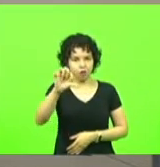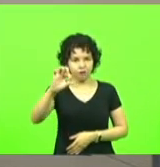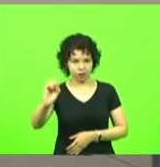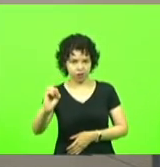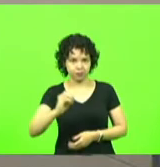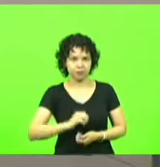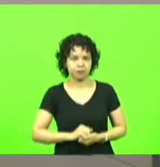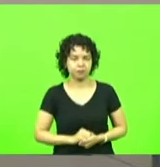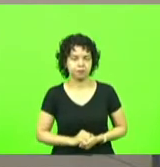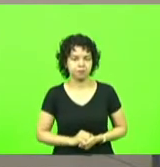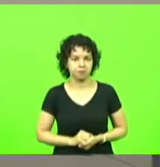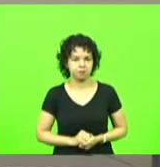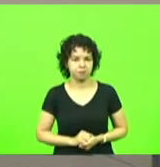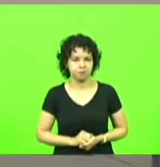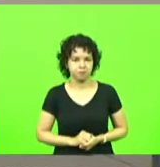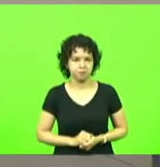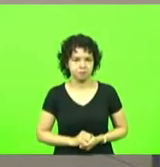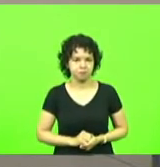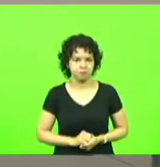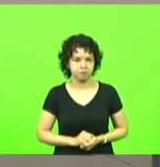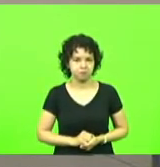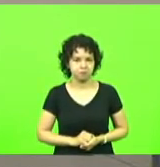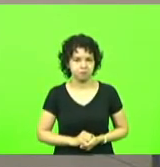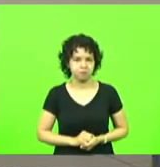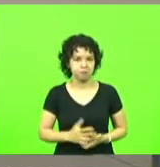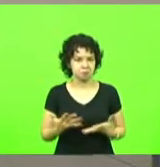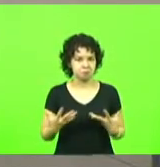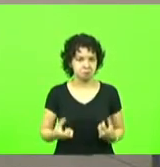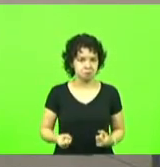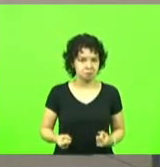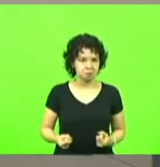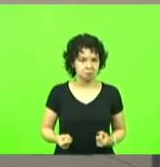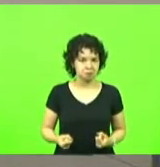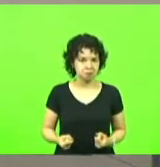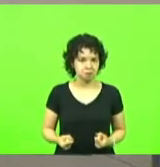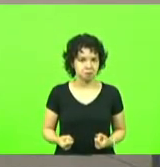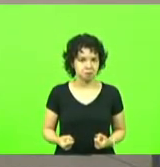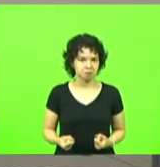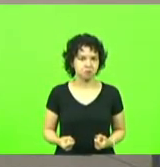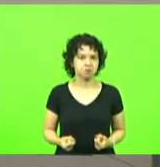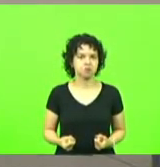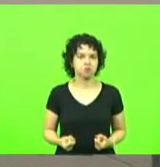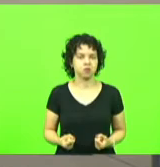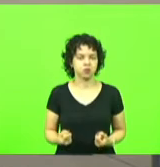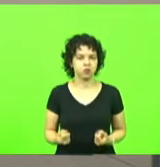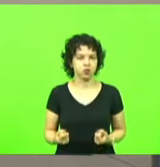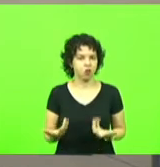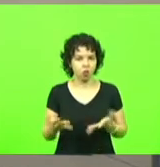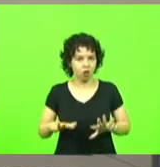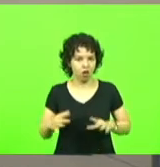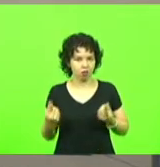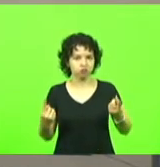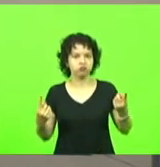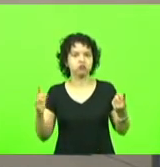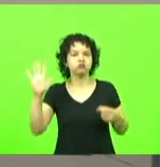os favoráveis os deputados favoráveis permaneçam como se encontram os contrários se manifestam